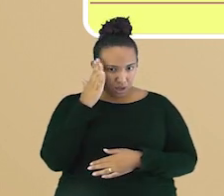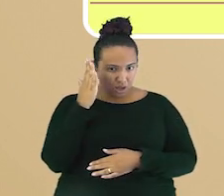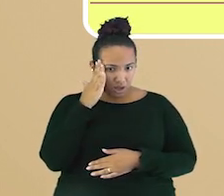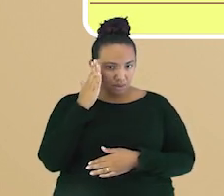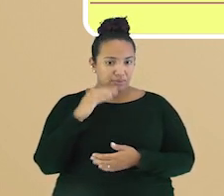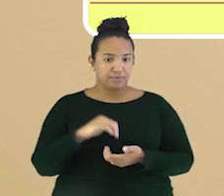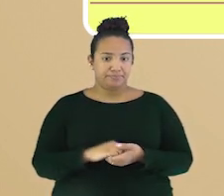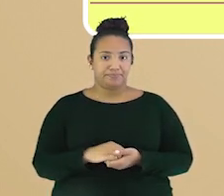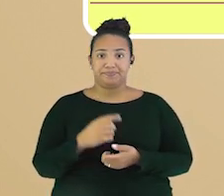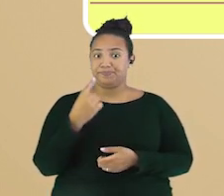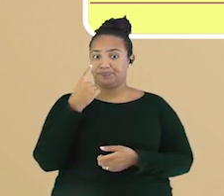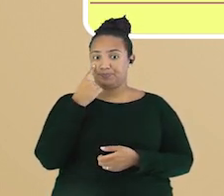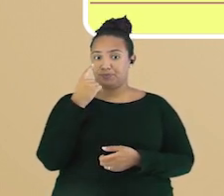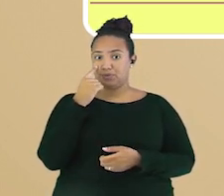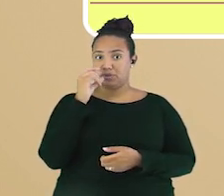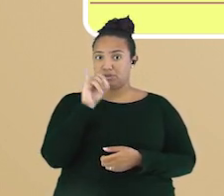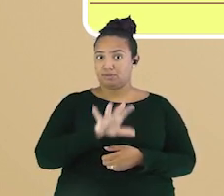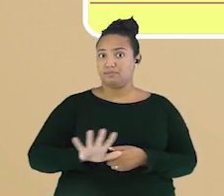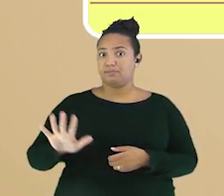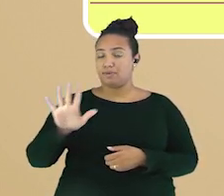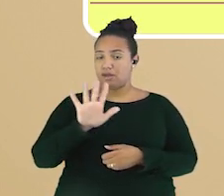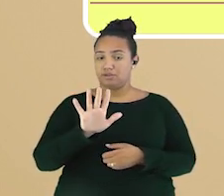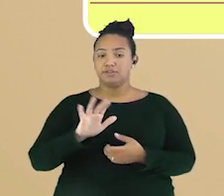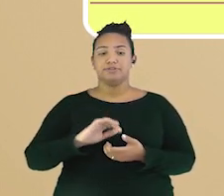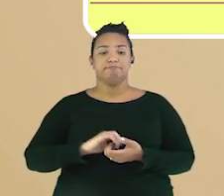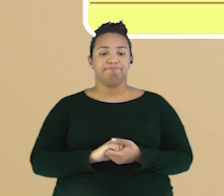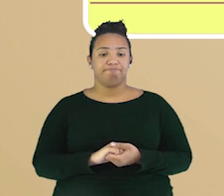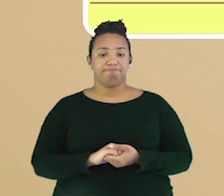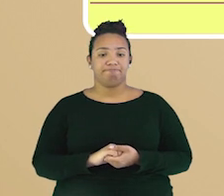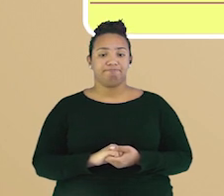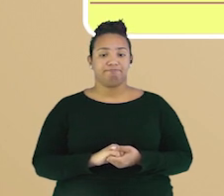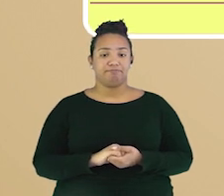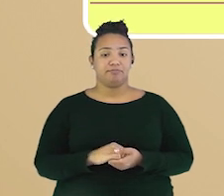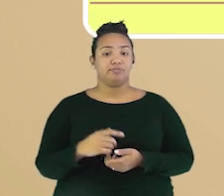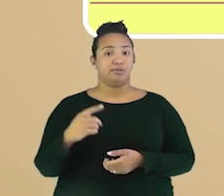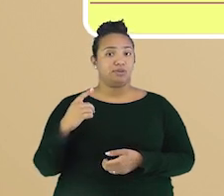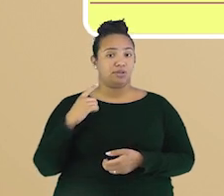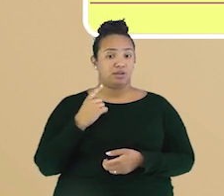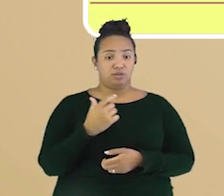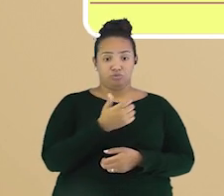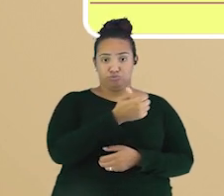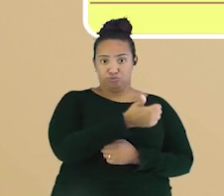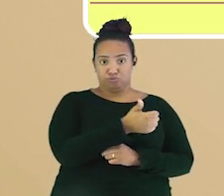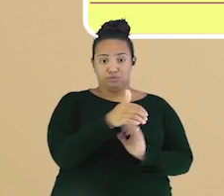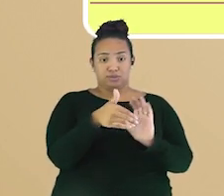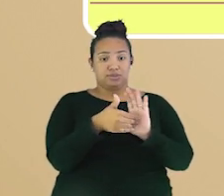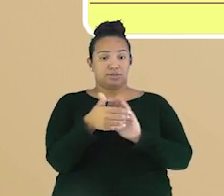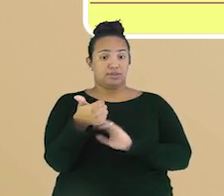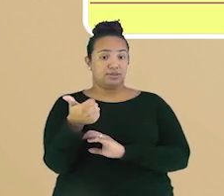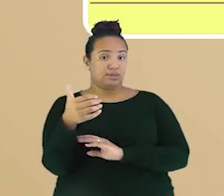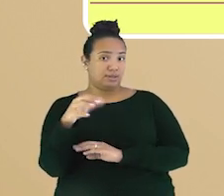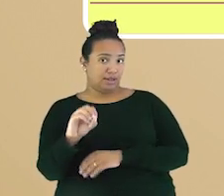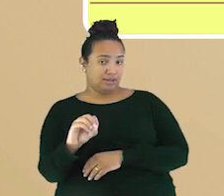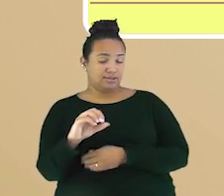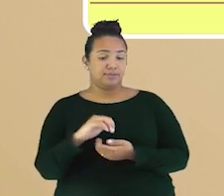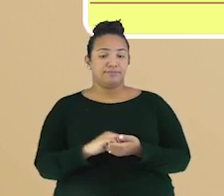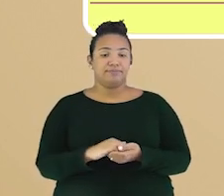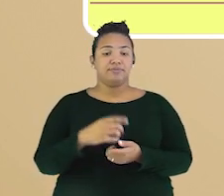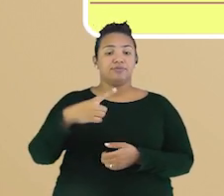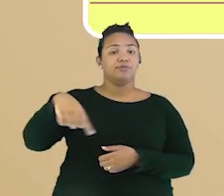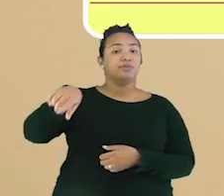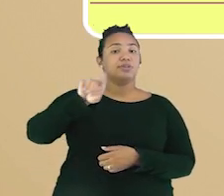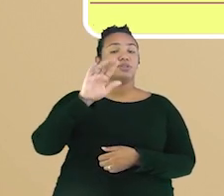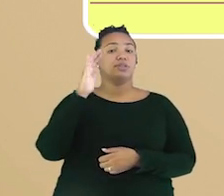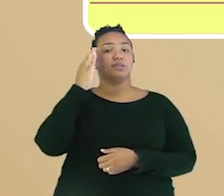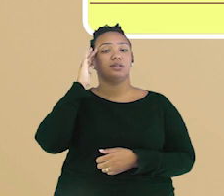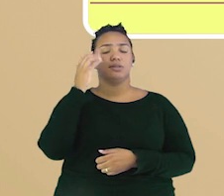Observem bem o quadro que aparece na tela. Nós temos o número 1 até o 10. Para que vocês entendam aqui o que